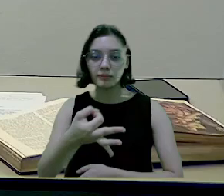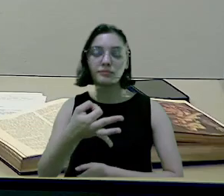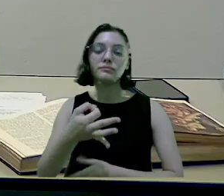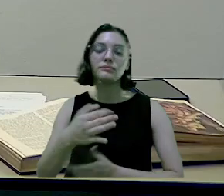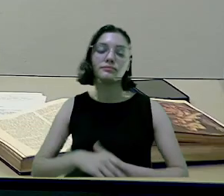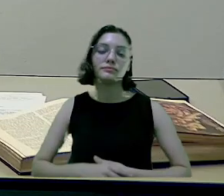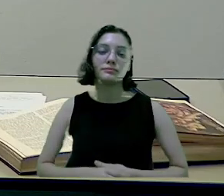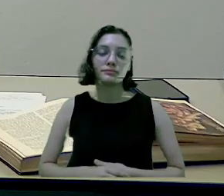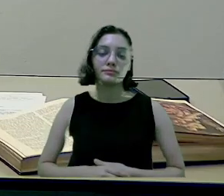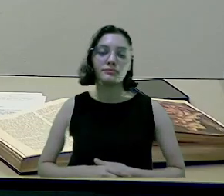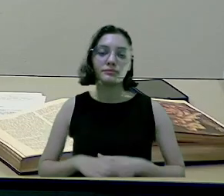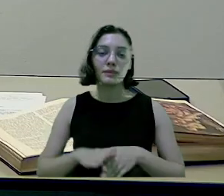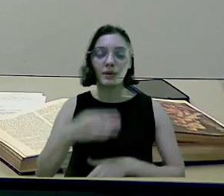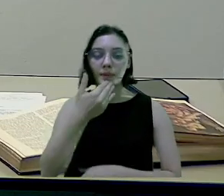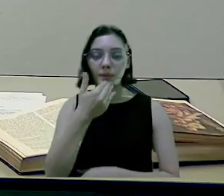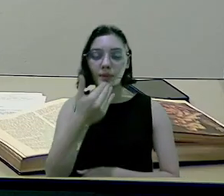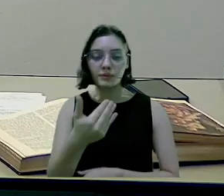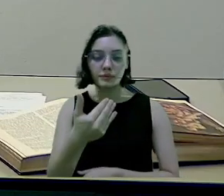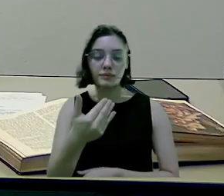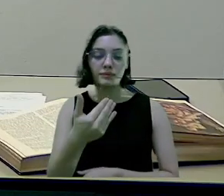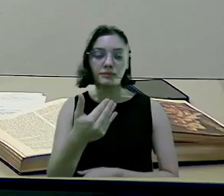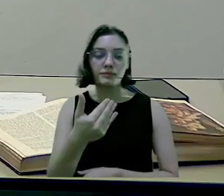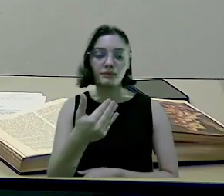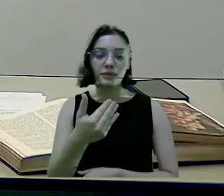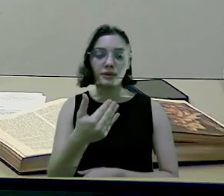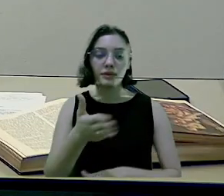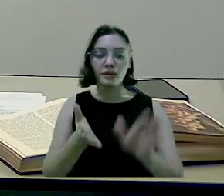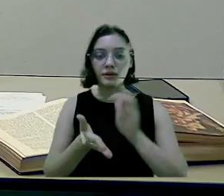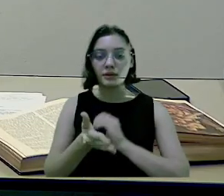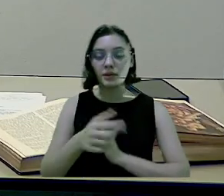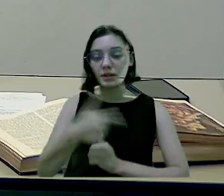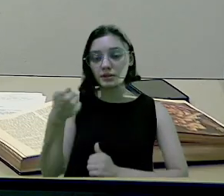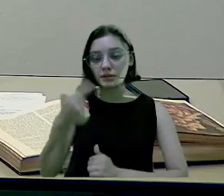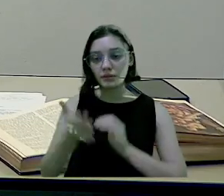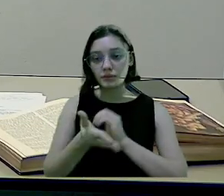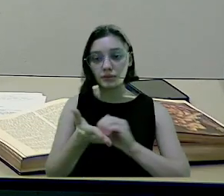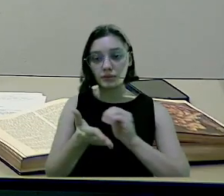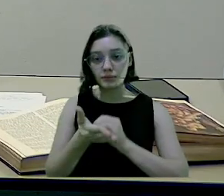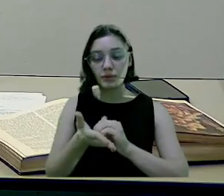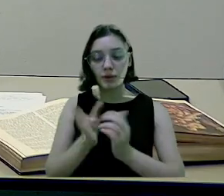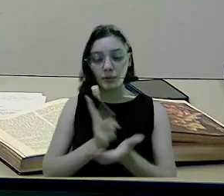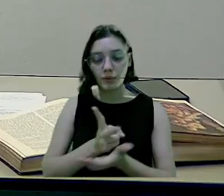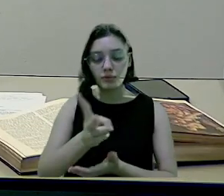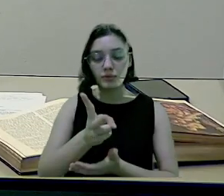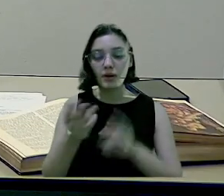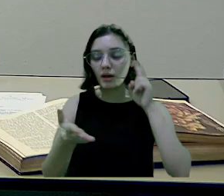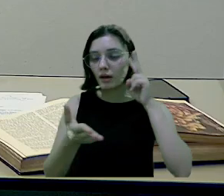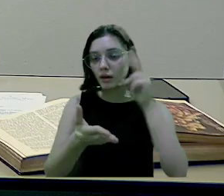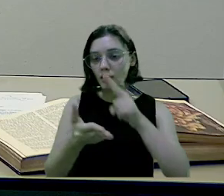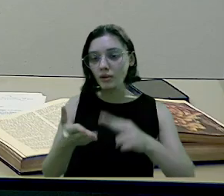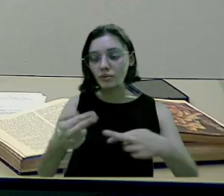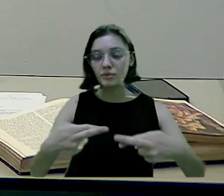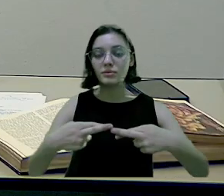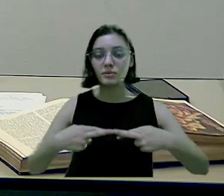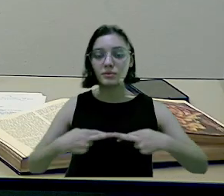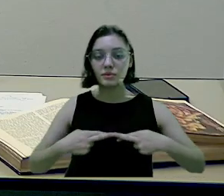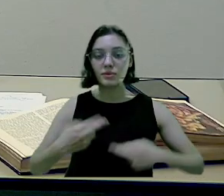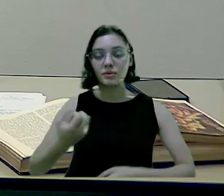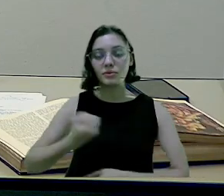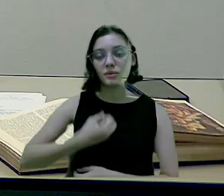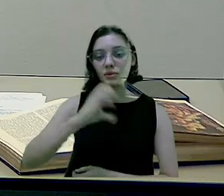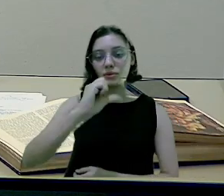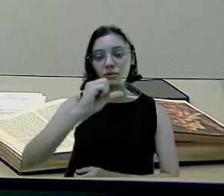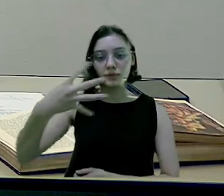na forma regimental, solicito do senhor segundo secretário para que proceda à leitura do